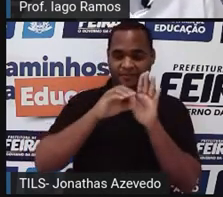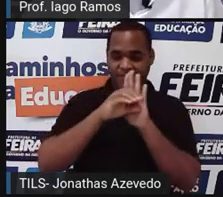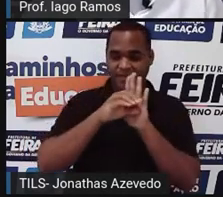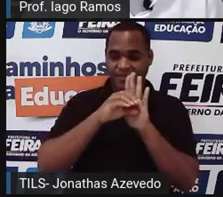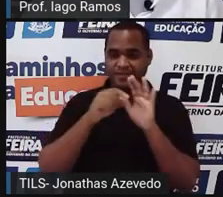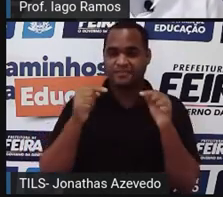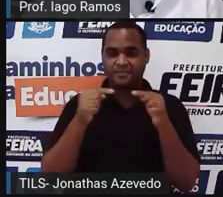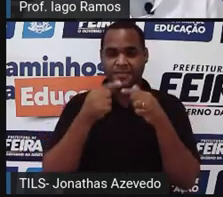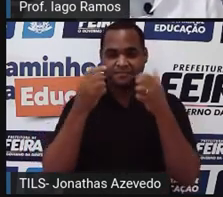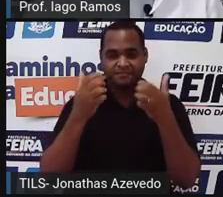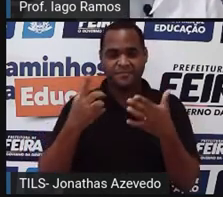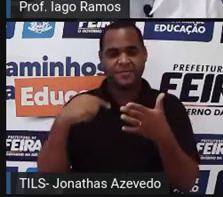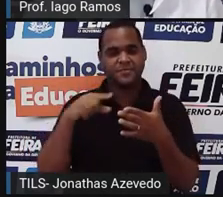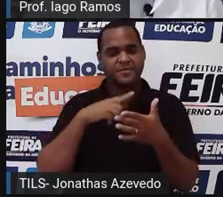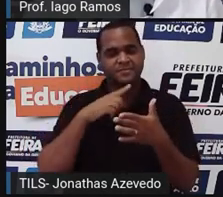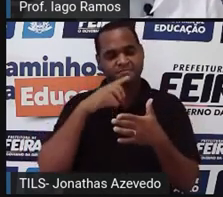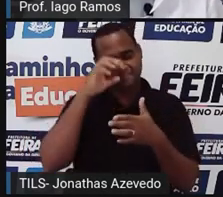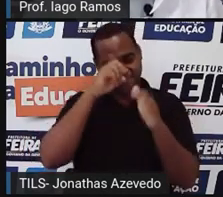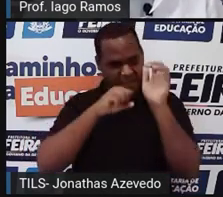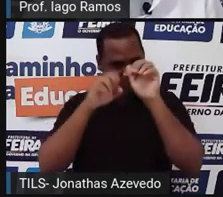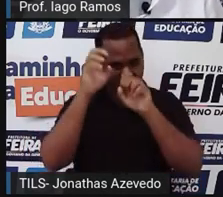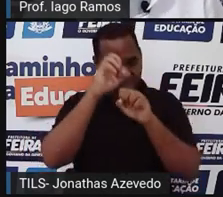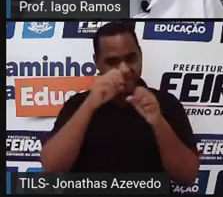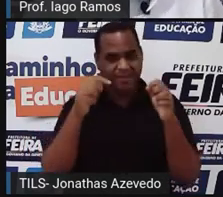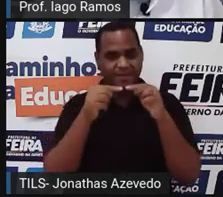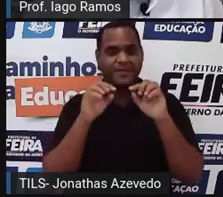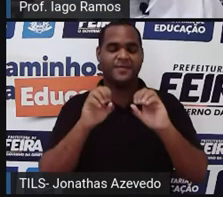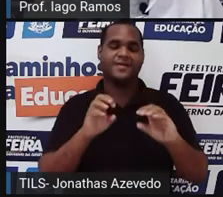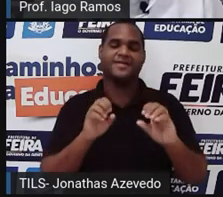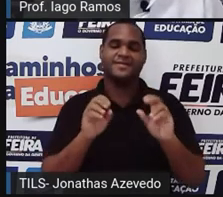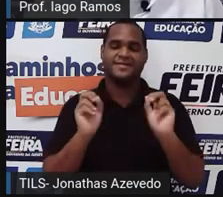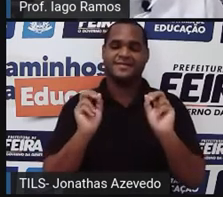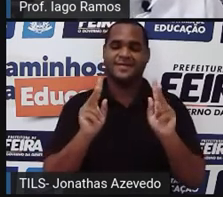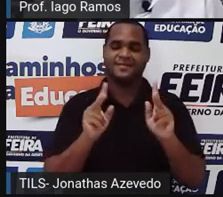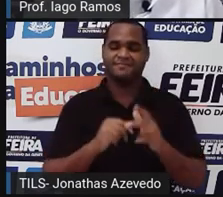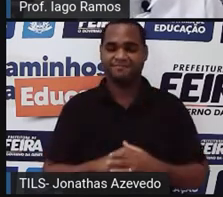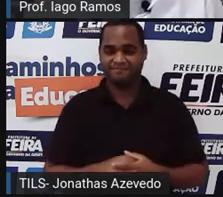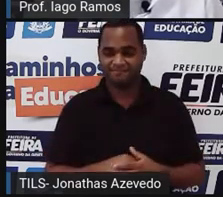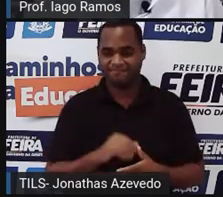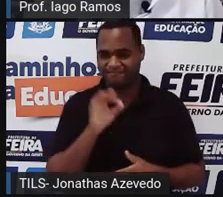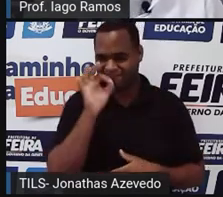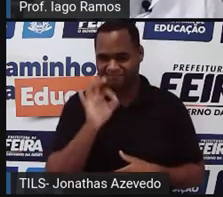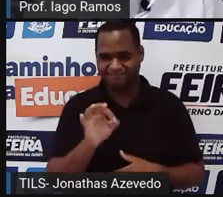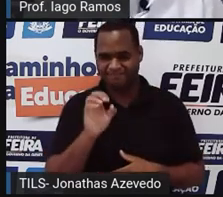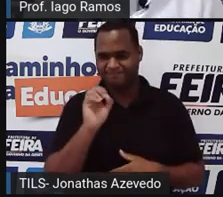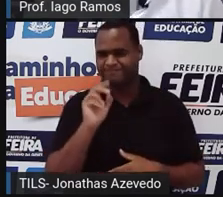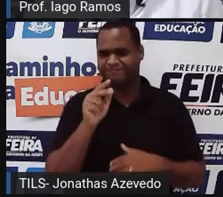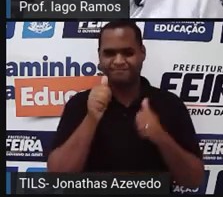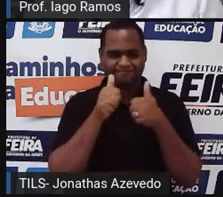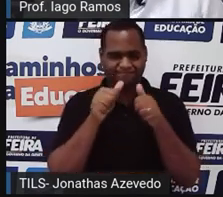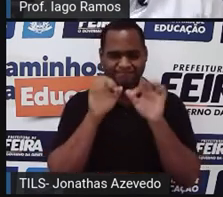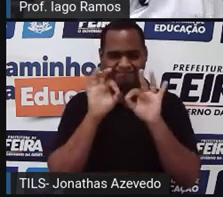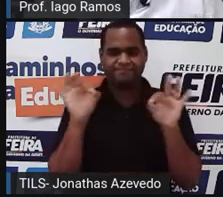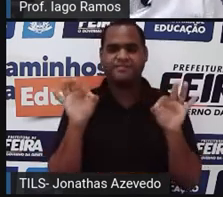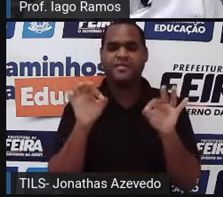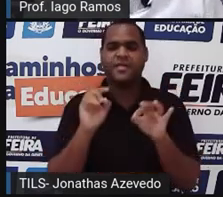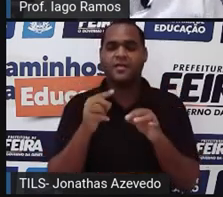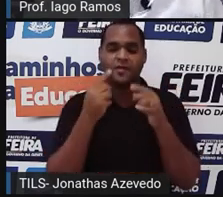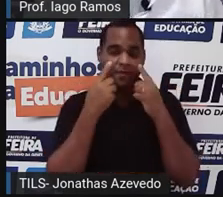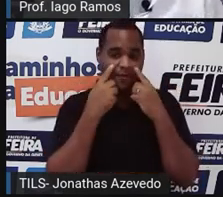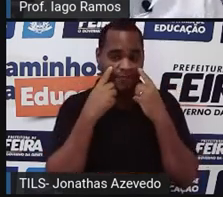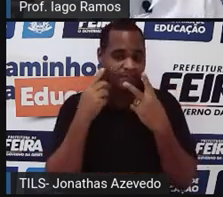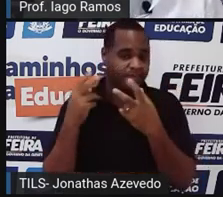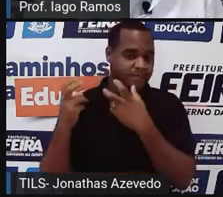que a gente vai aprender aqui nessa aula. Tá bom? Tranquilo? Beleza? Então, se liga